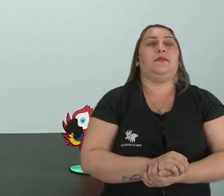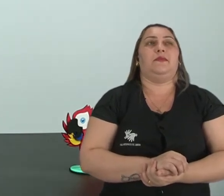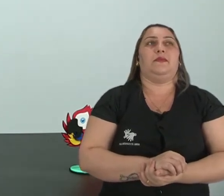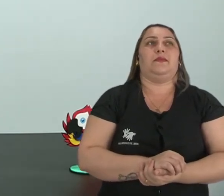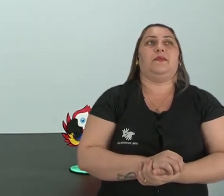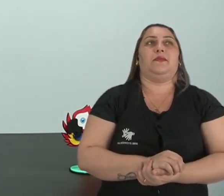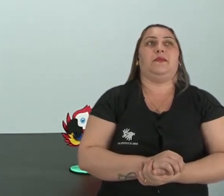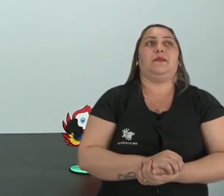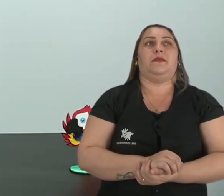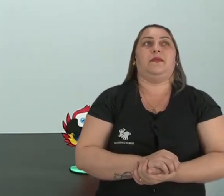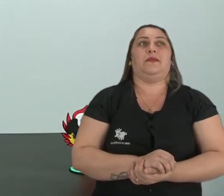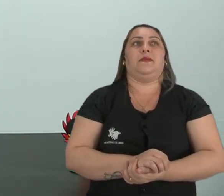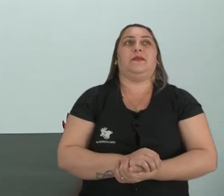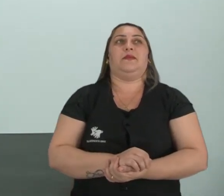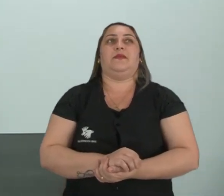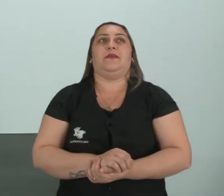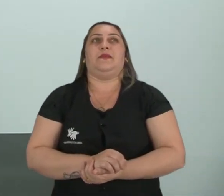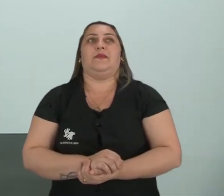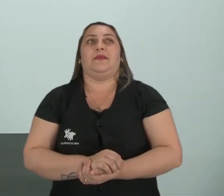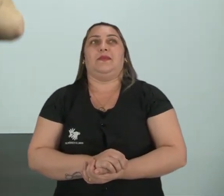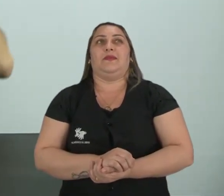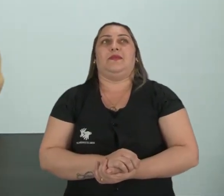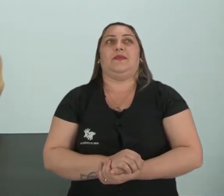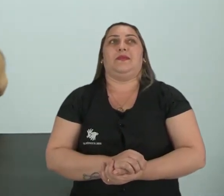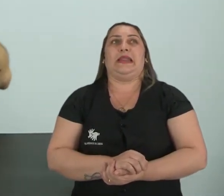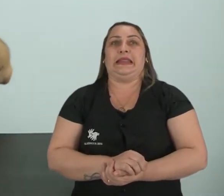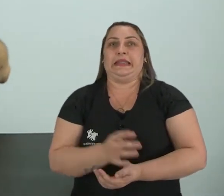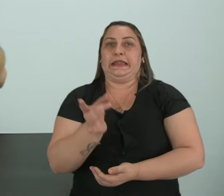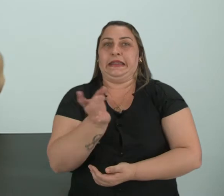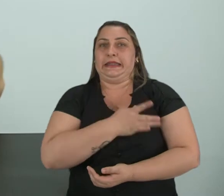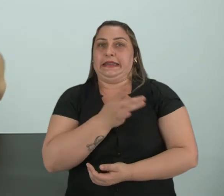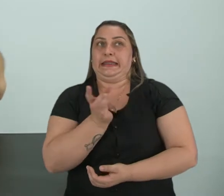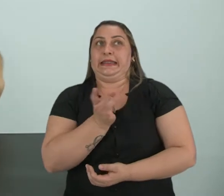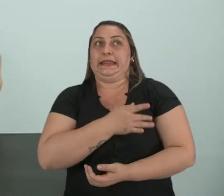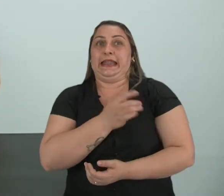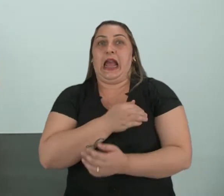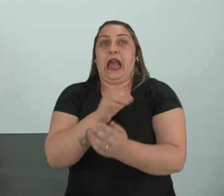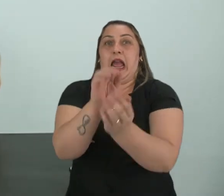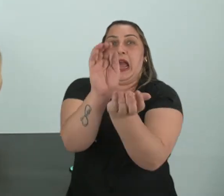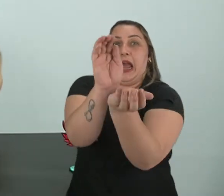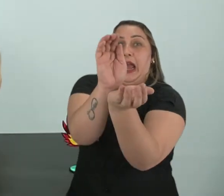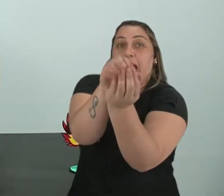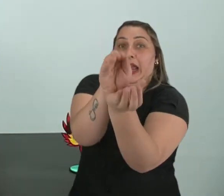Esse animalzinho aqui. Todo mundo tem medo, né? É o...